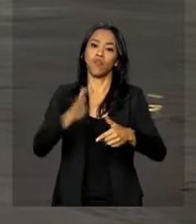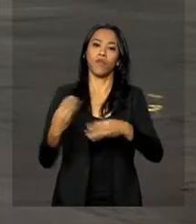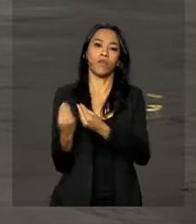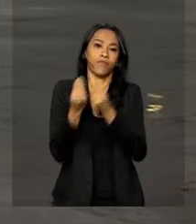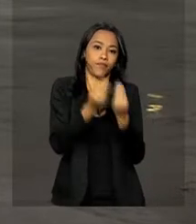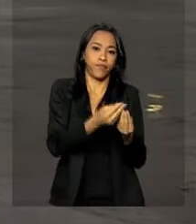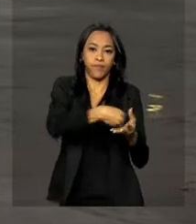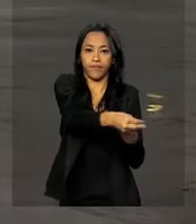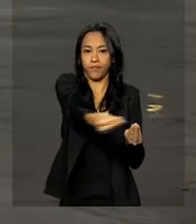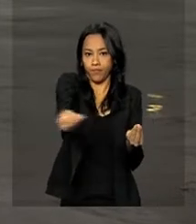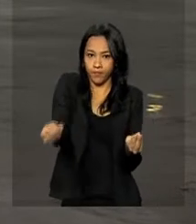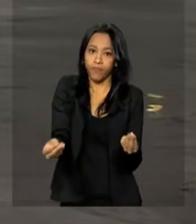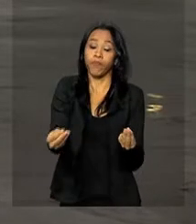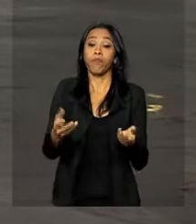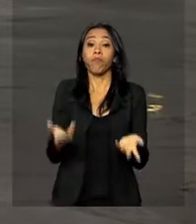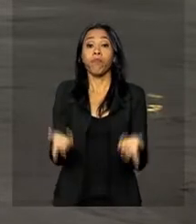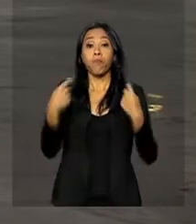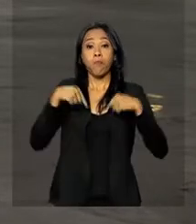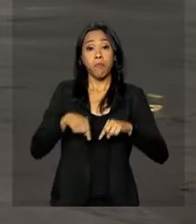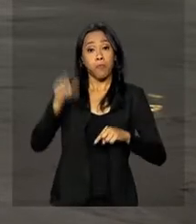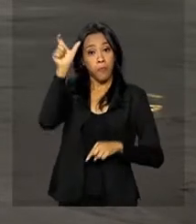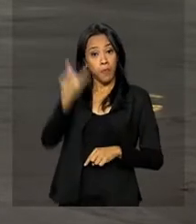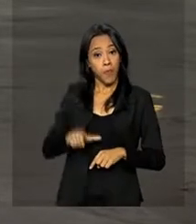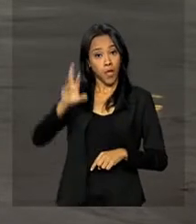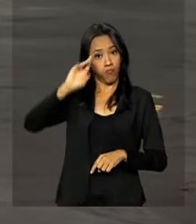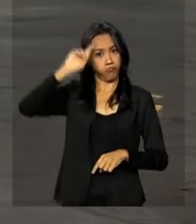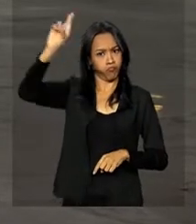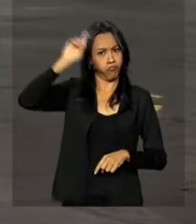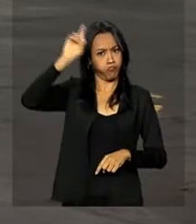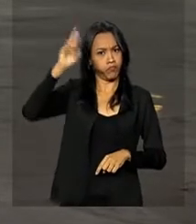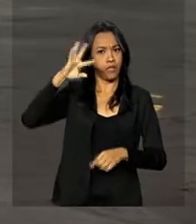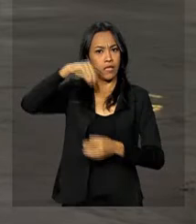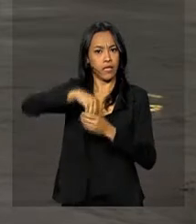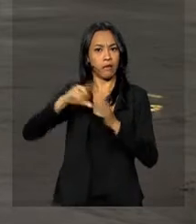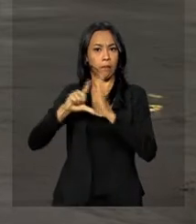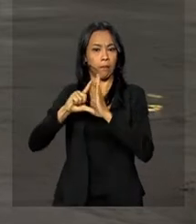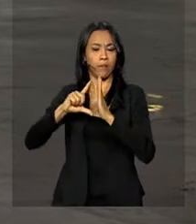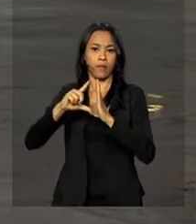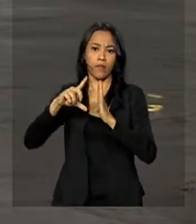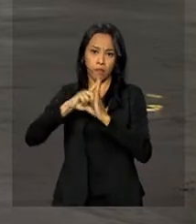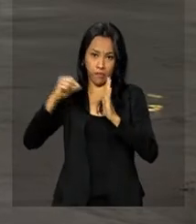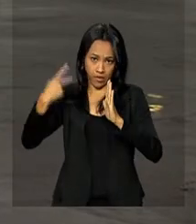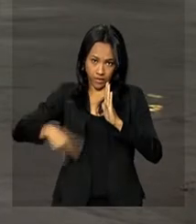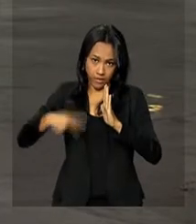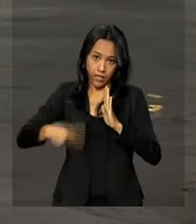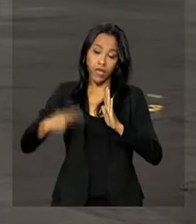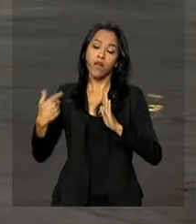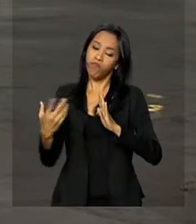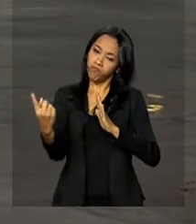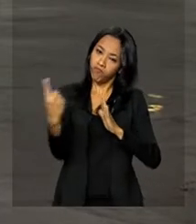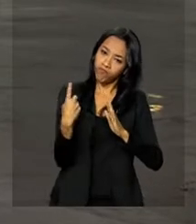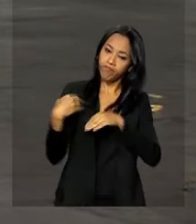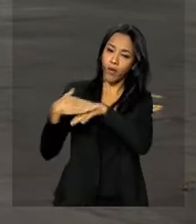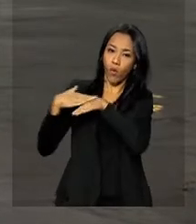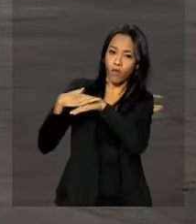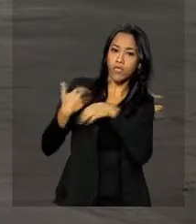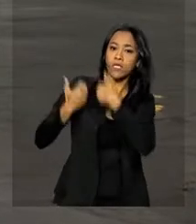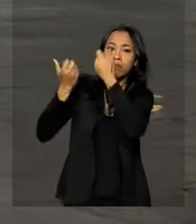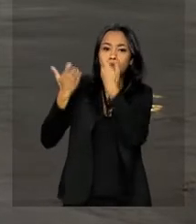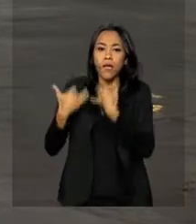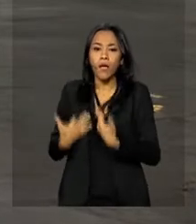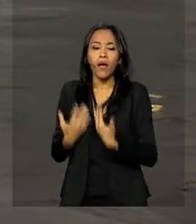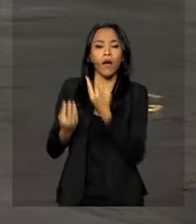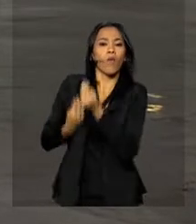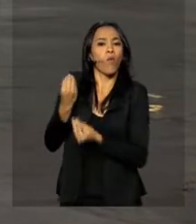A subchefe de articulação e monitoramento da Casa Civil conversou com a gente para falar sobre esse processo